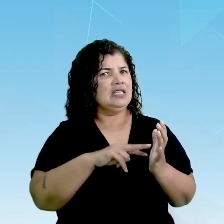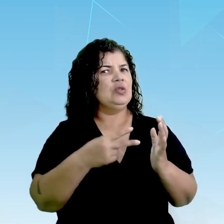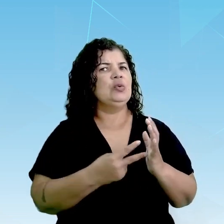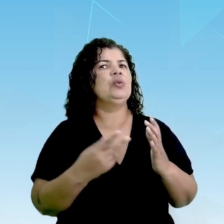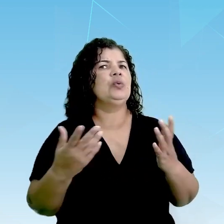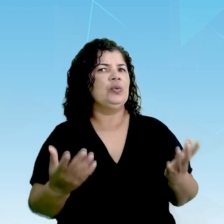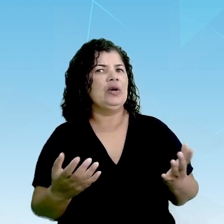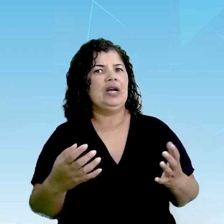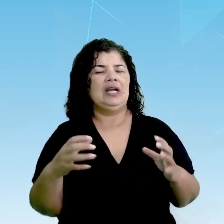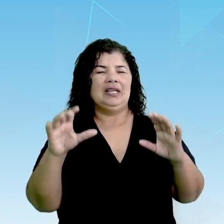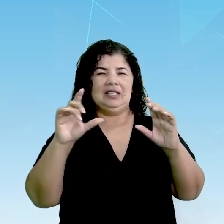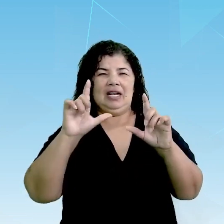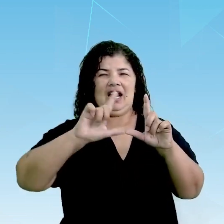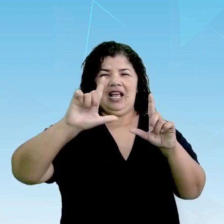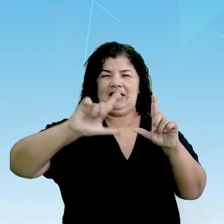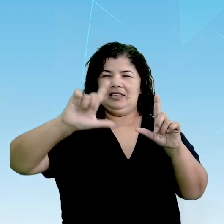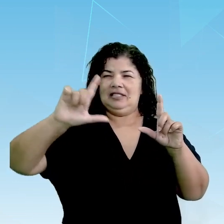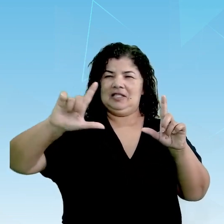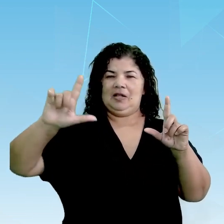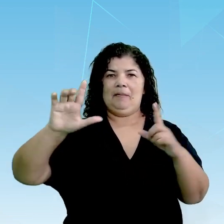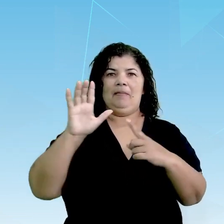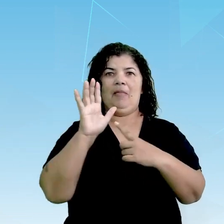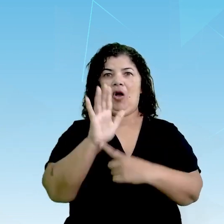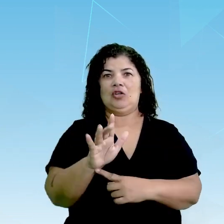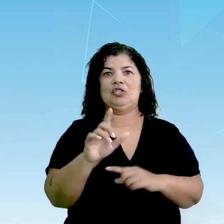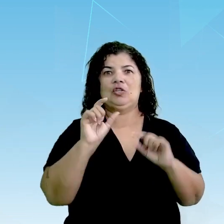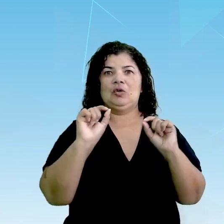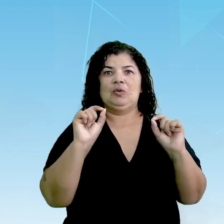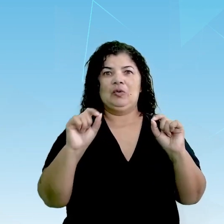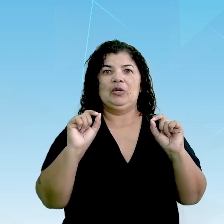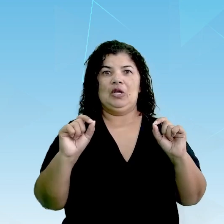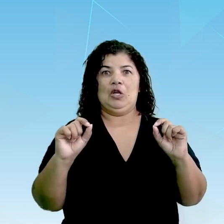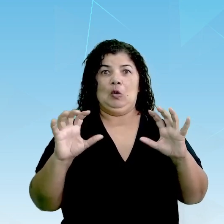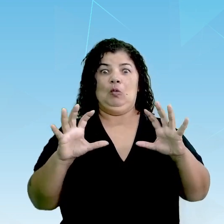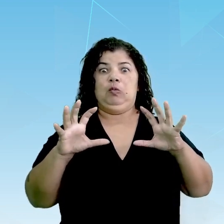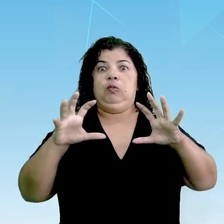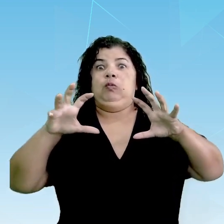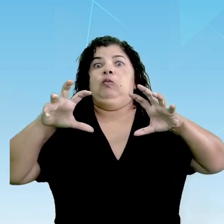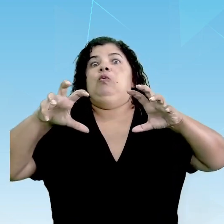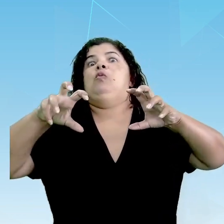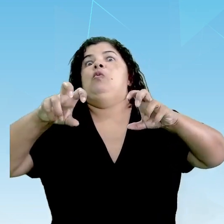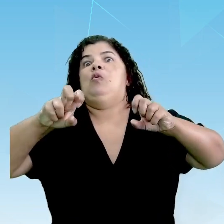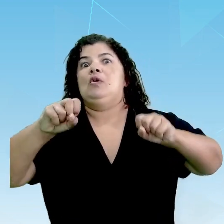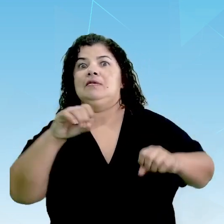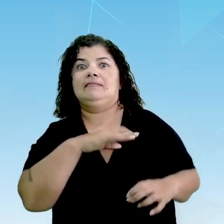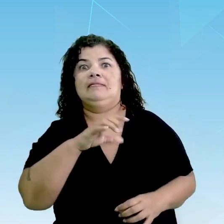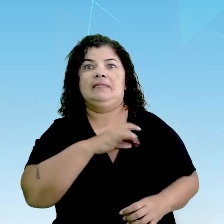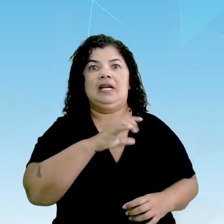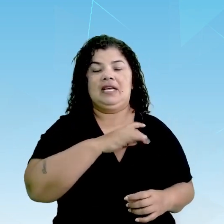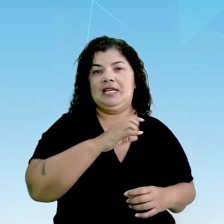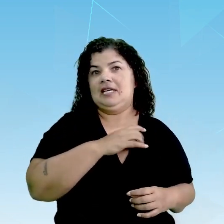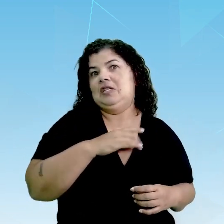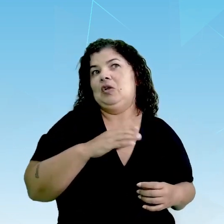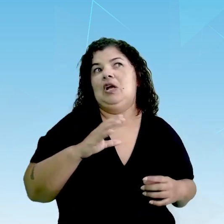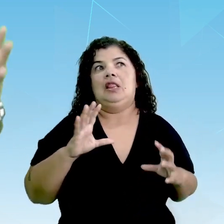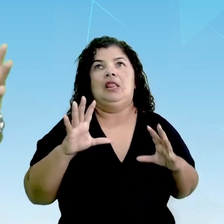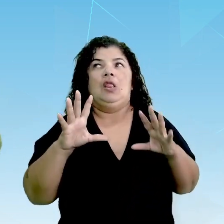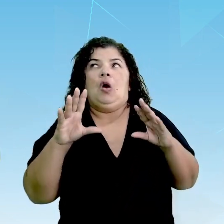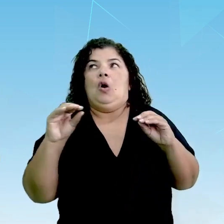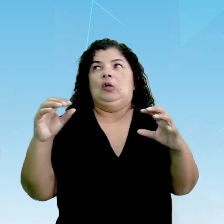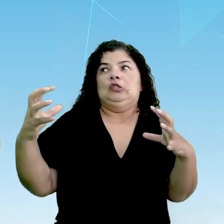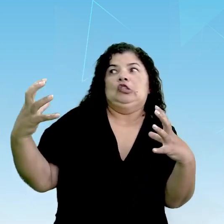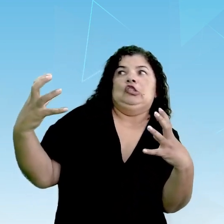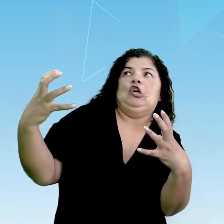trêmulas, elas podem estar mostrando aí, justamente o terror, o medo, é uma noite da